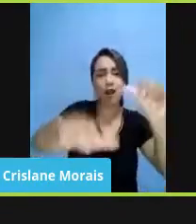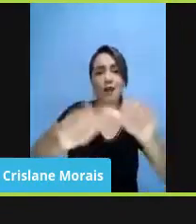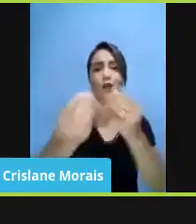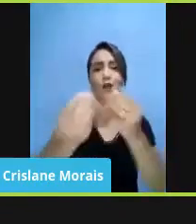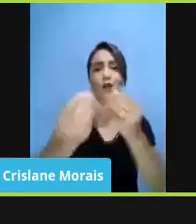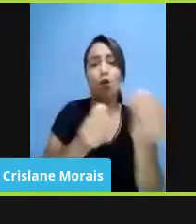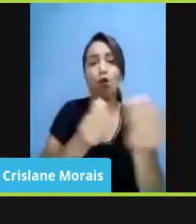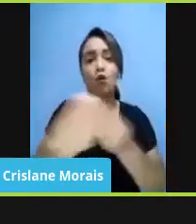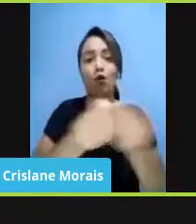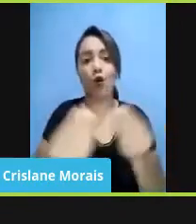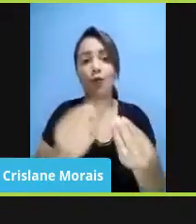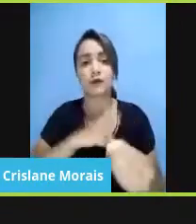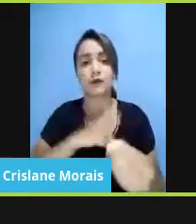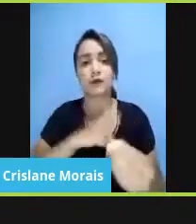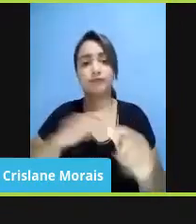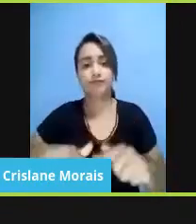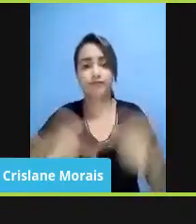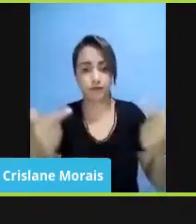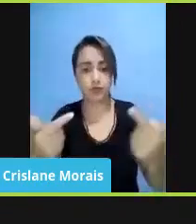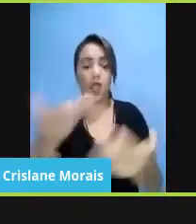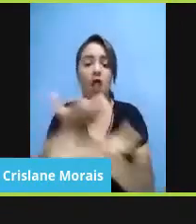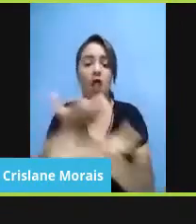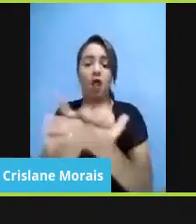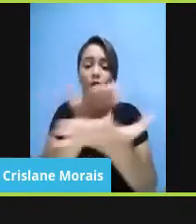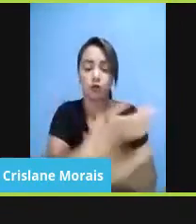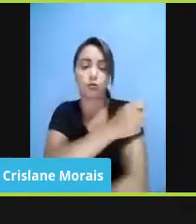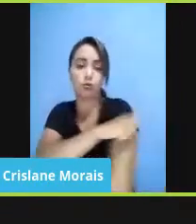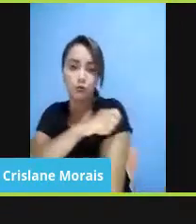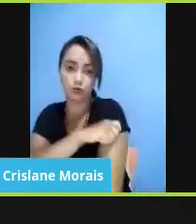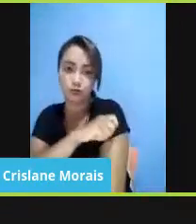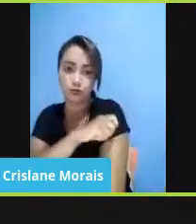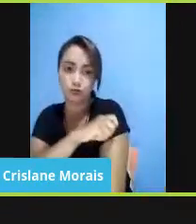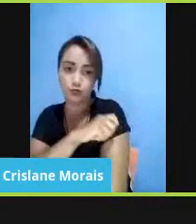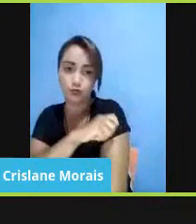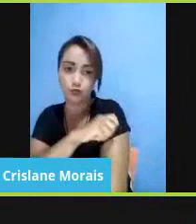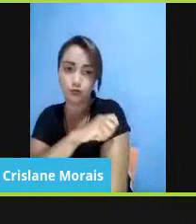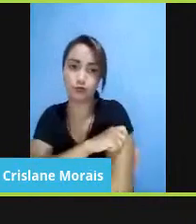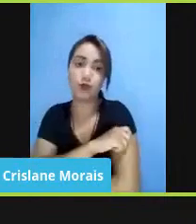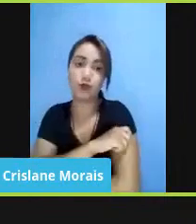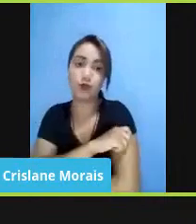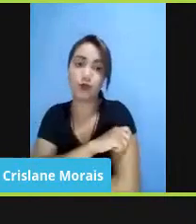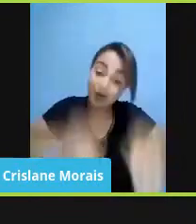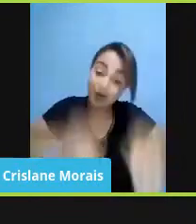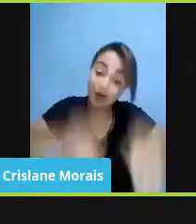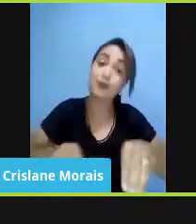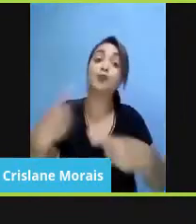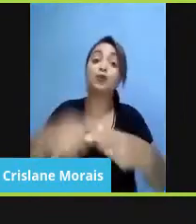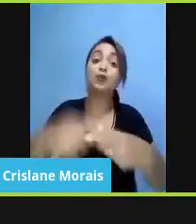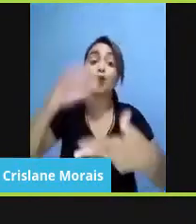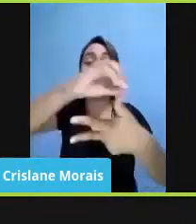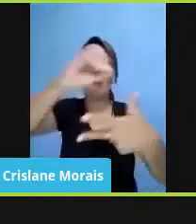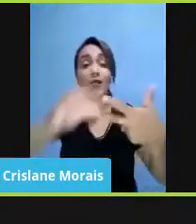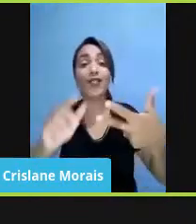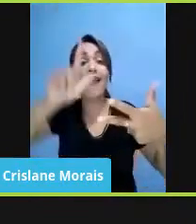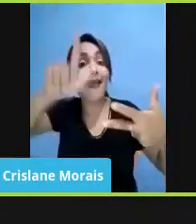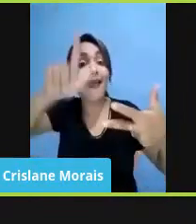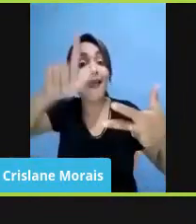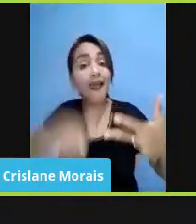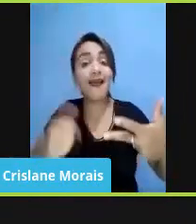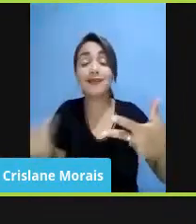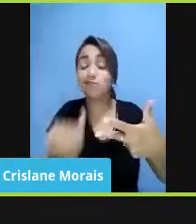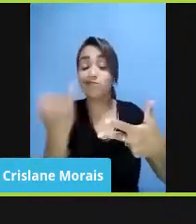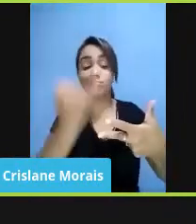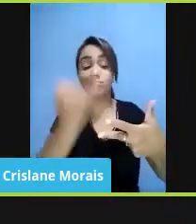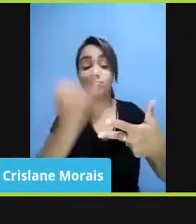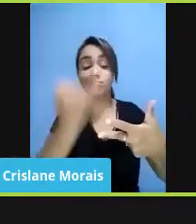à competição entre os estudantes, mas ela é prejudicial também porque o Enem é uma ferramenta importante de